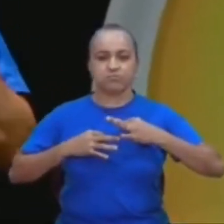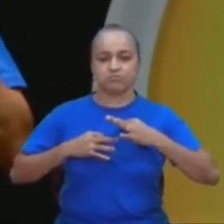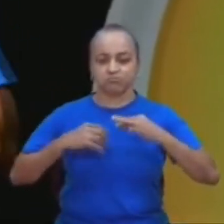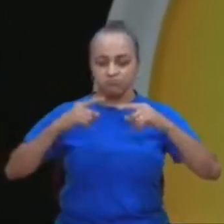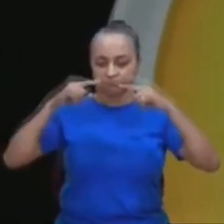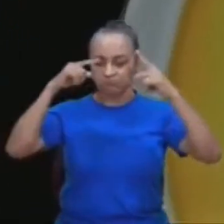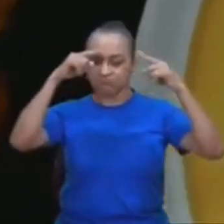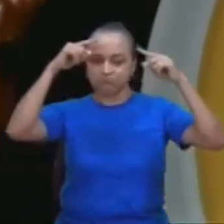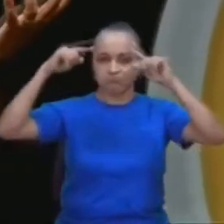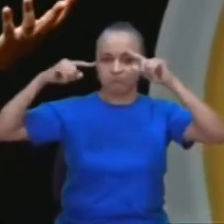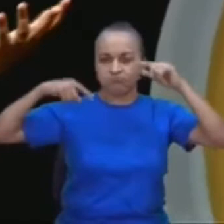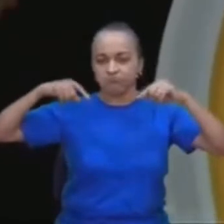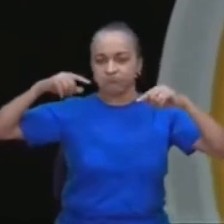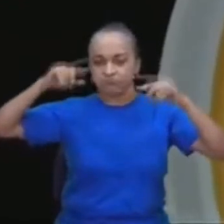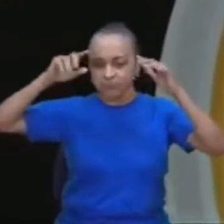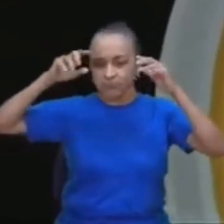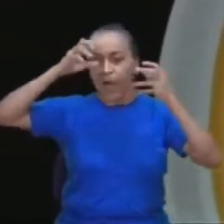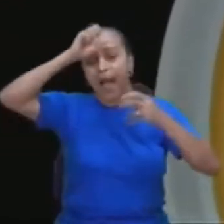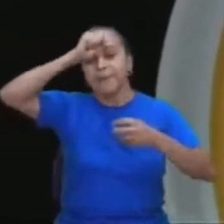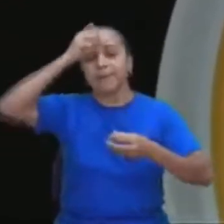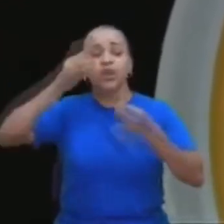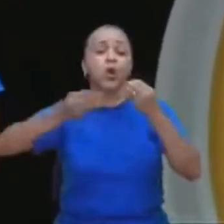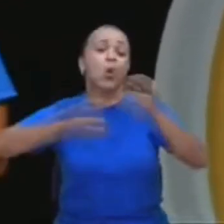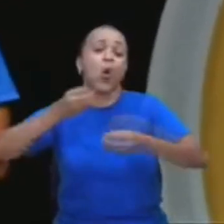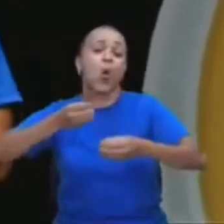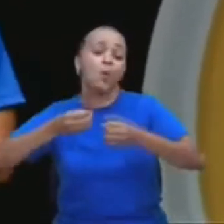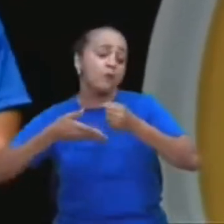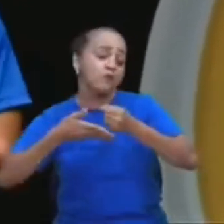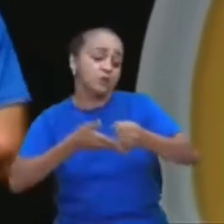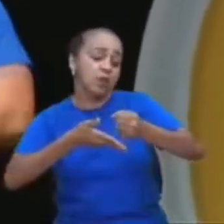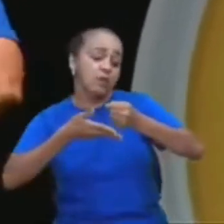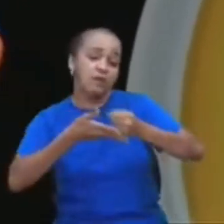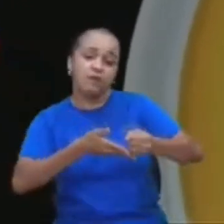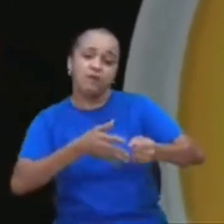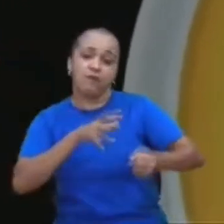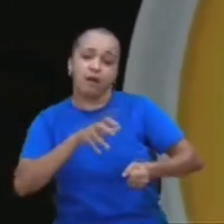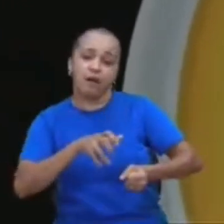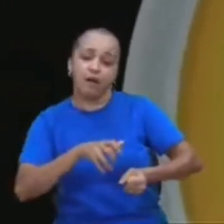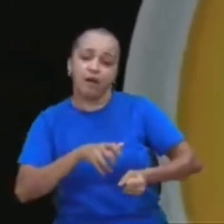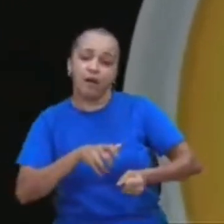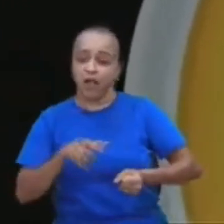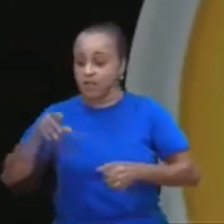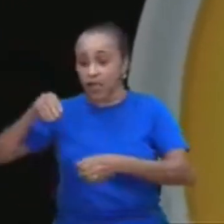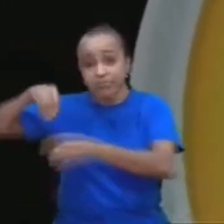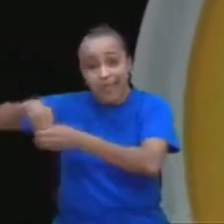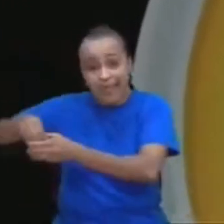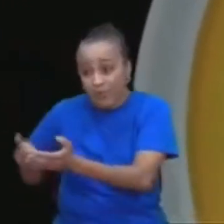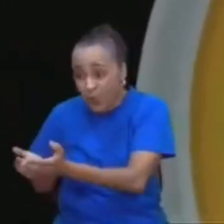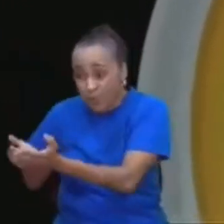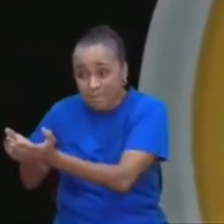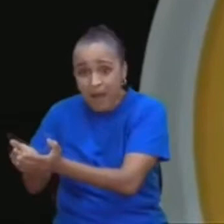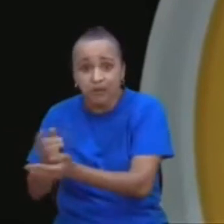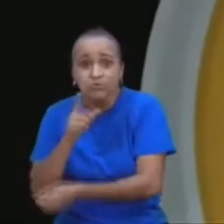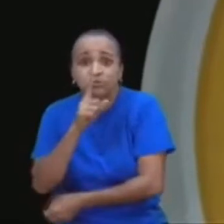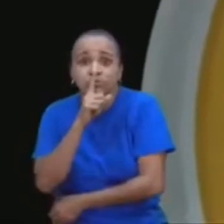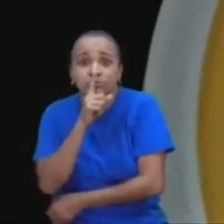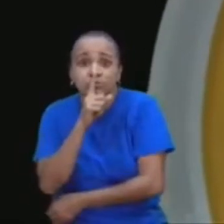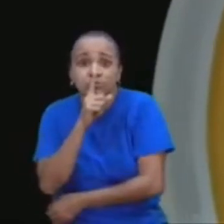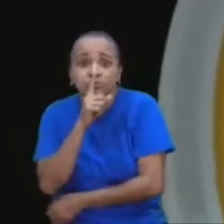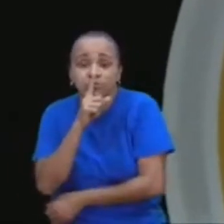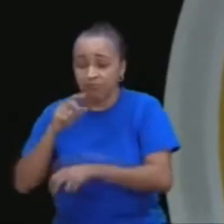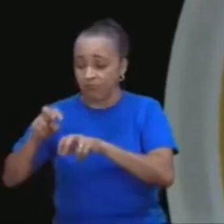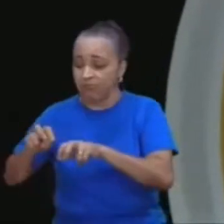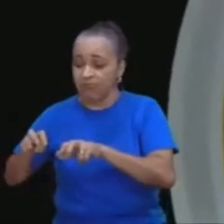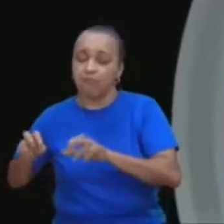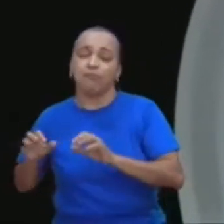também, para aprender, como salvar as pessoas, eles estão lá, dentro do barco, quietinhos, bonitinhos,